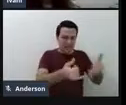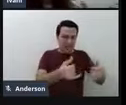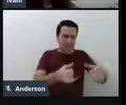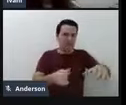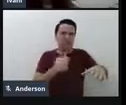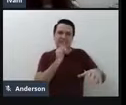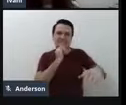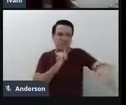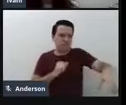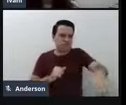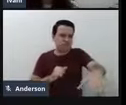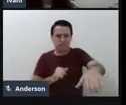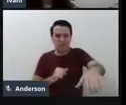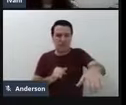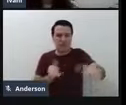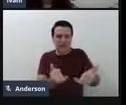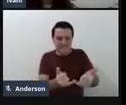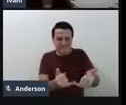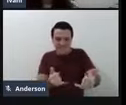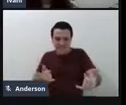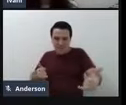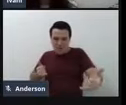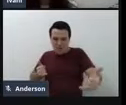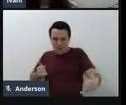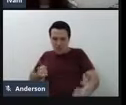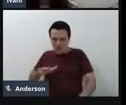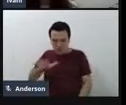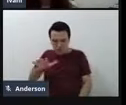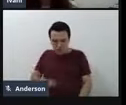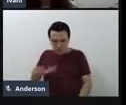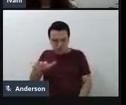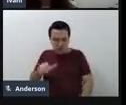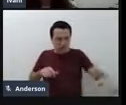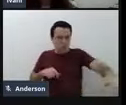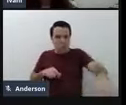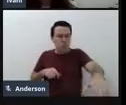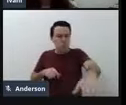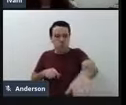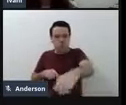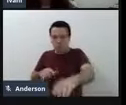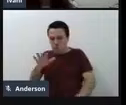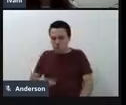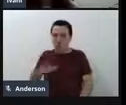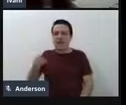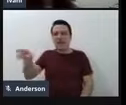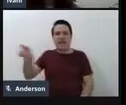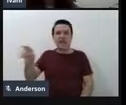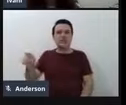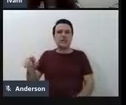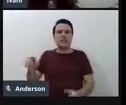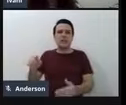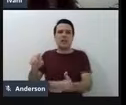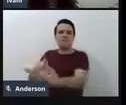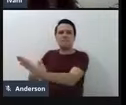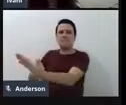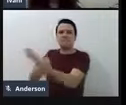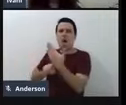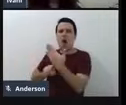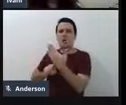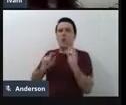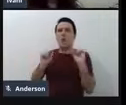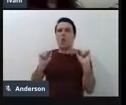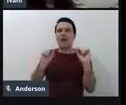limitava a brincadeira deles, né, e eles começaram a dar sinalizações também para a gente de que o fio